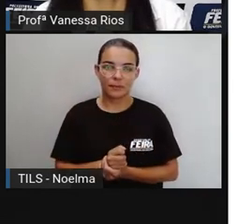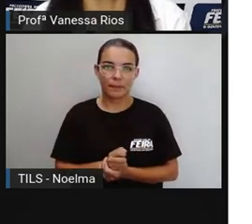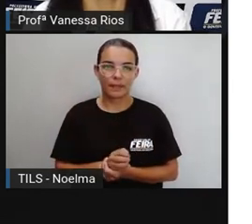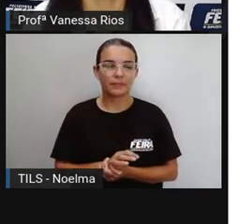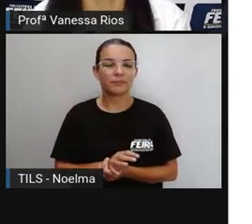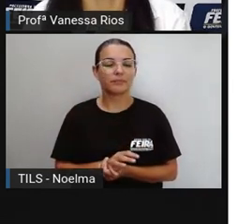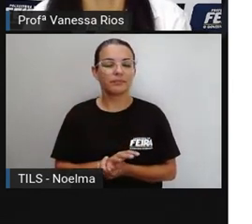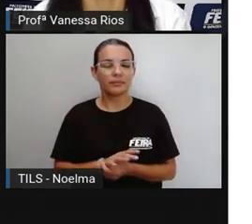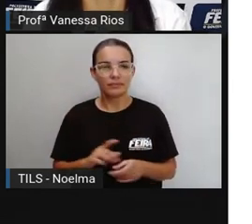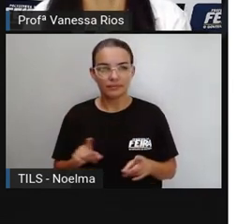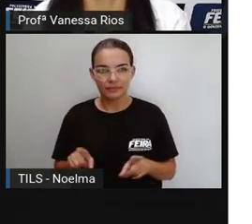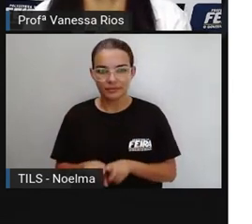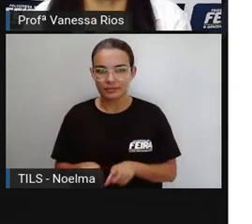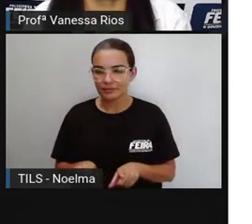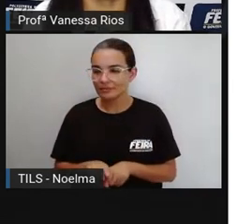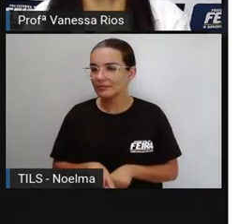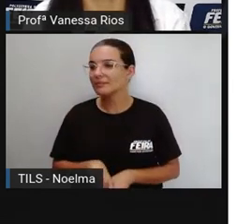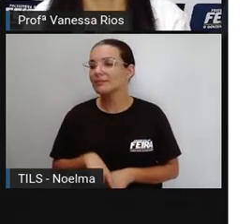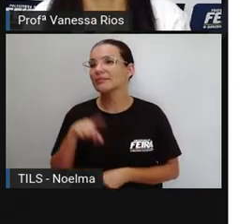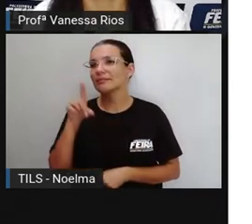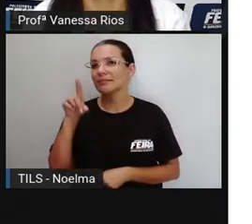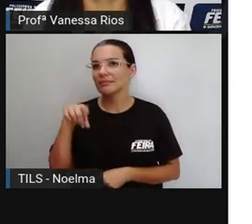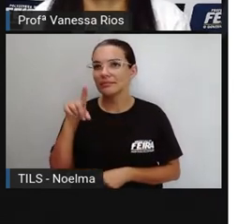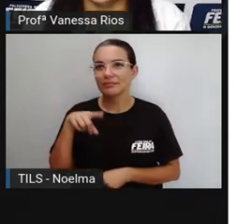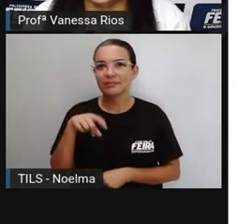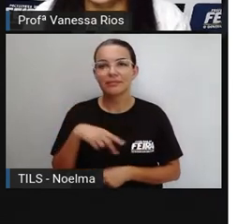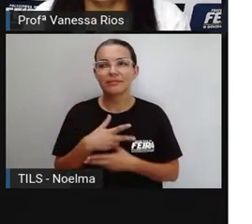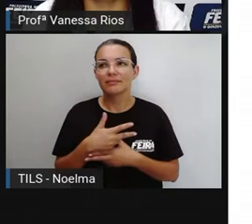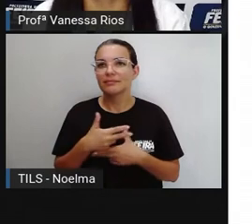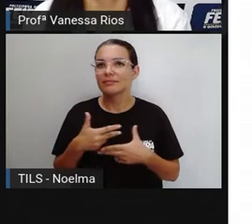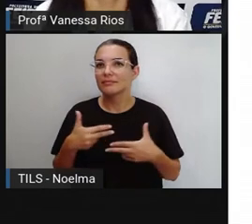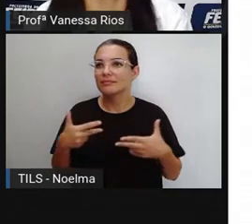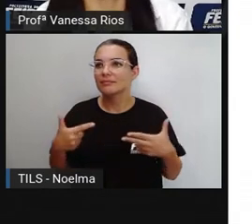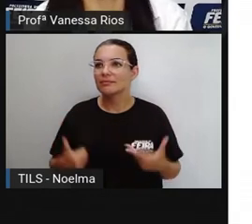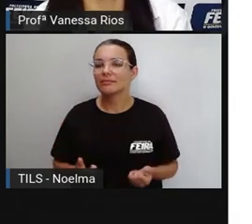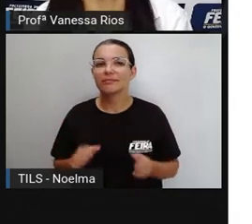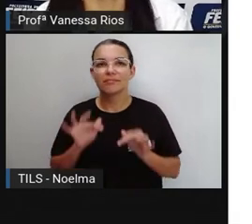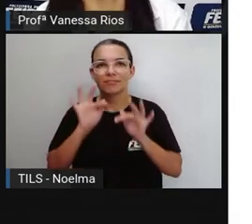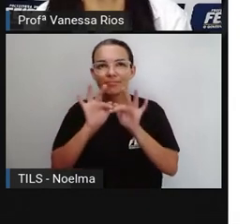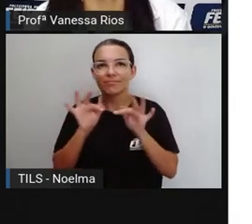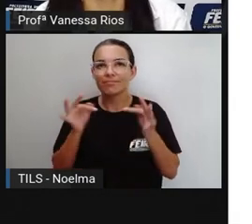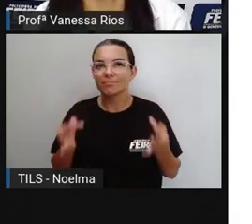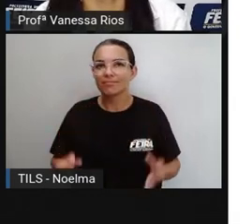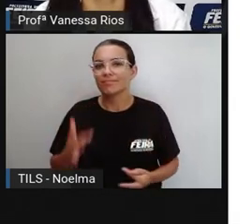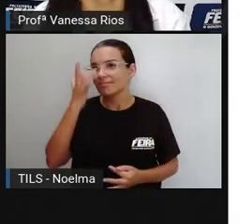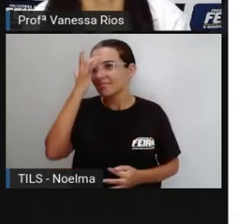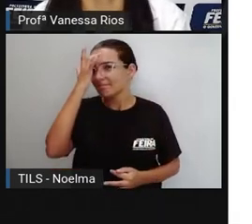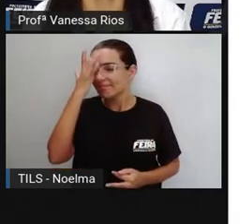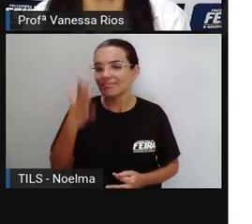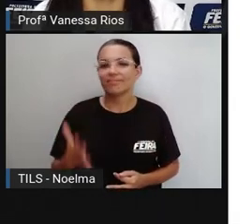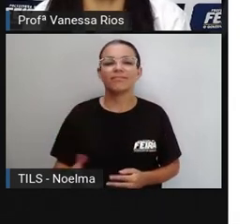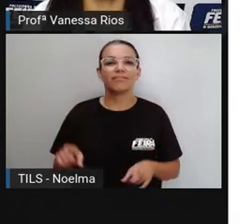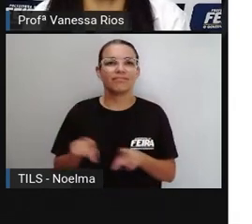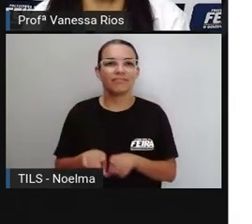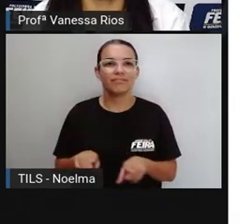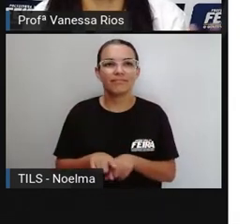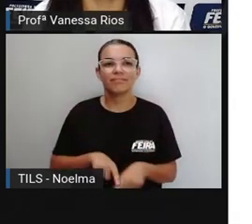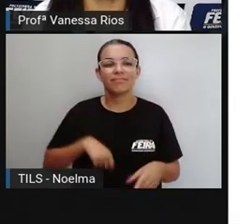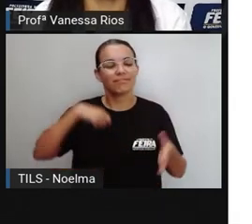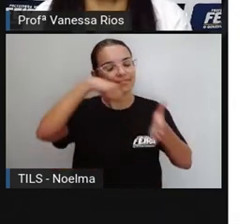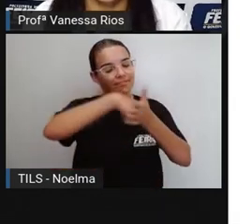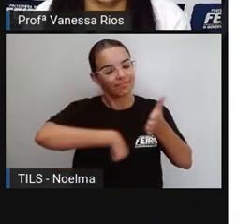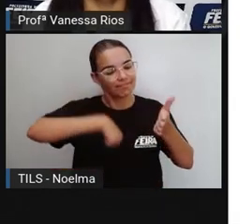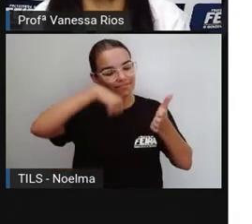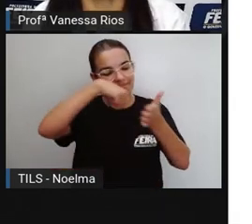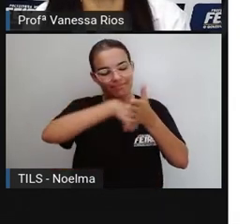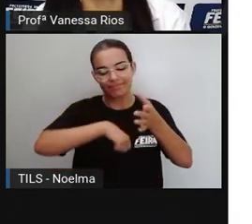observa que as associações de bairro é um instrumento prático do exercício da democracia, porque as pessoas vão ter ali as